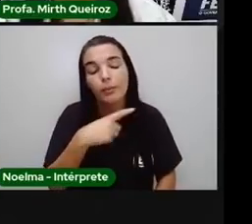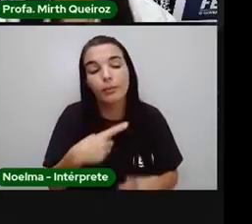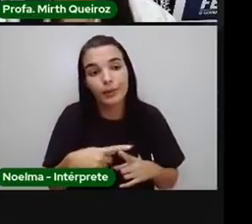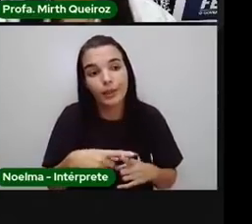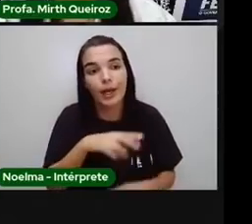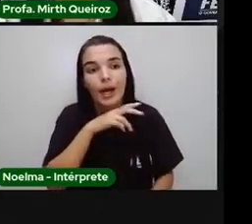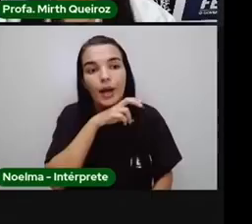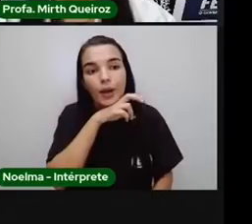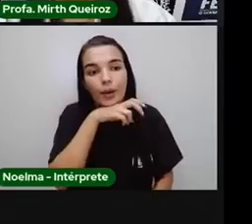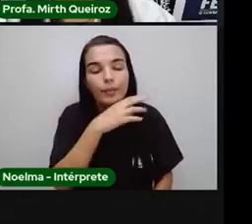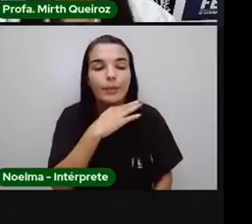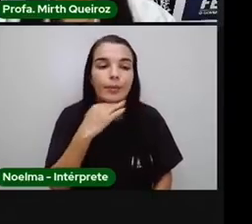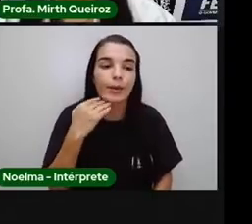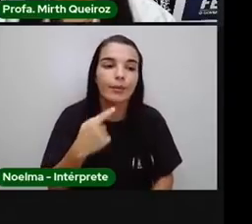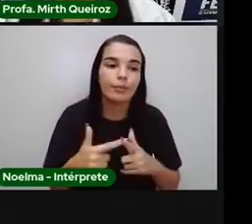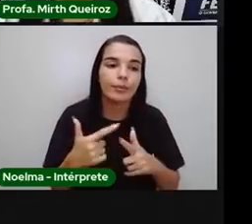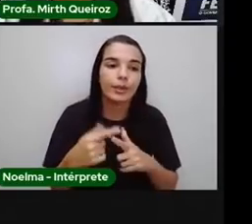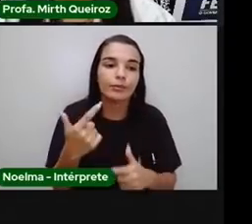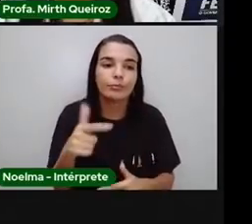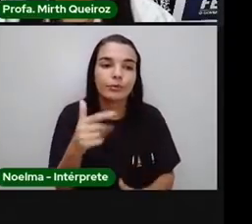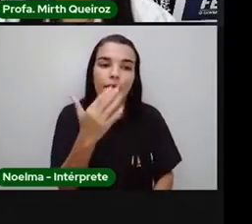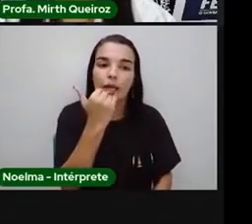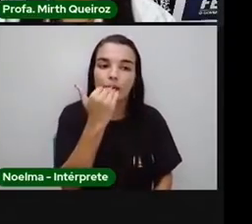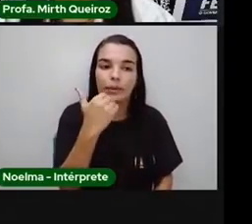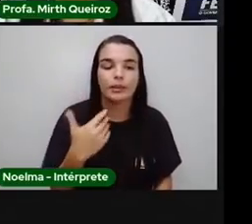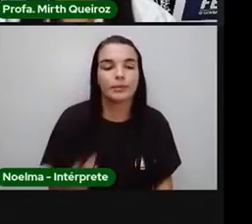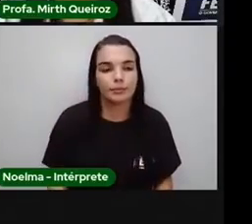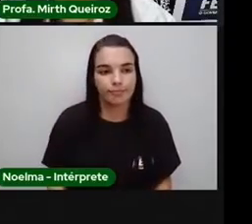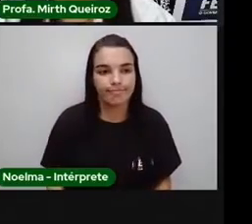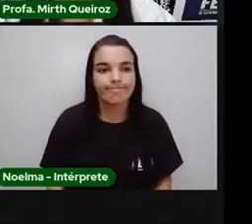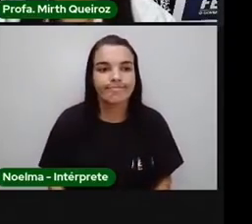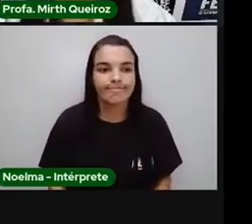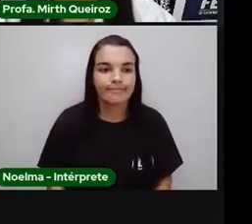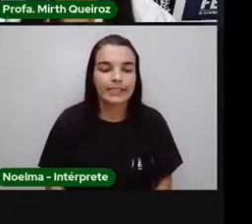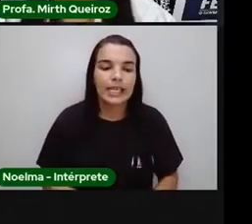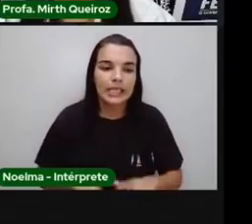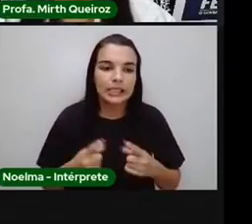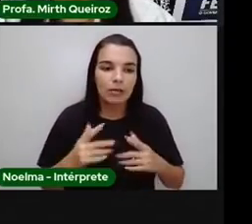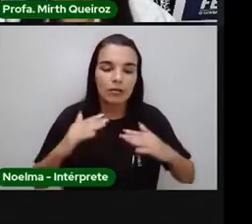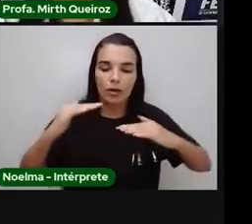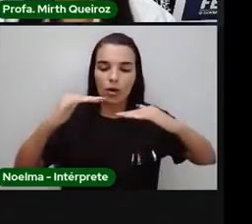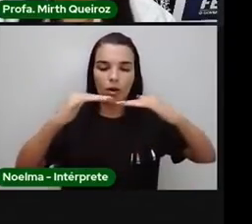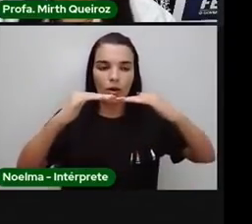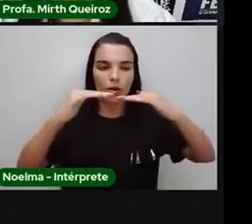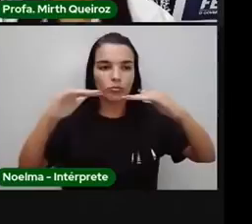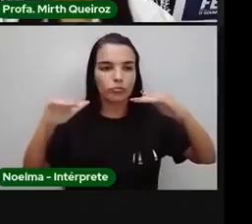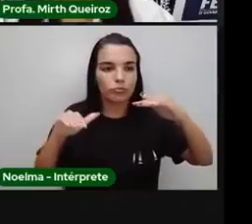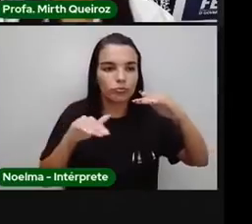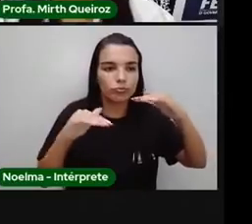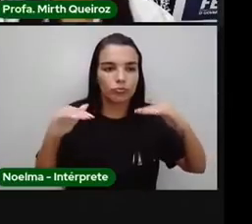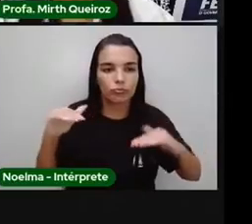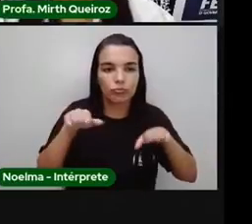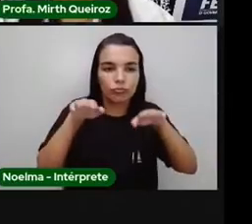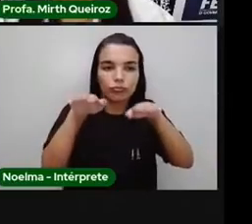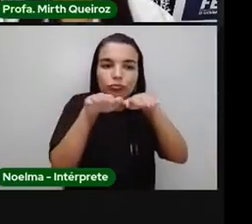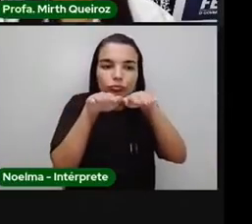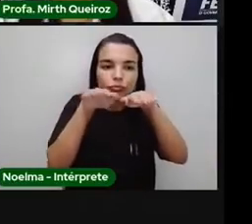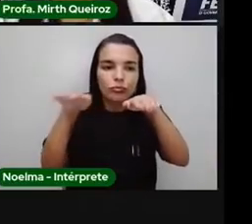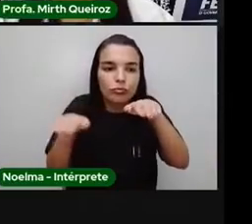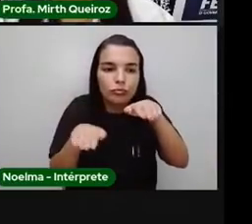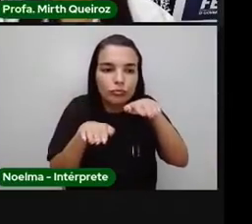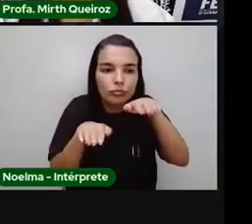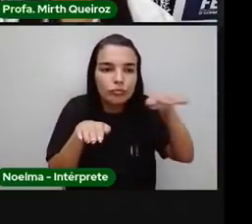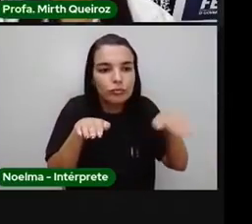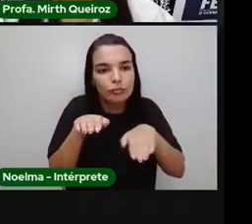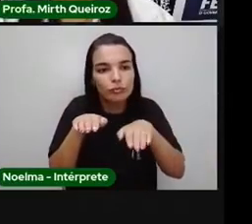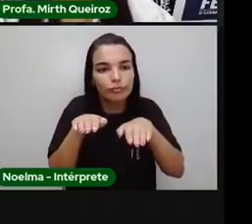cobra morreu pela falta de alimento. Então, nós vamos ter aqui um desequilíbrio ambiental. A mesma coisa que acontece se, por